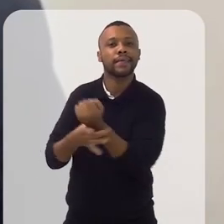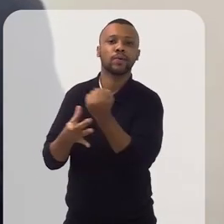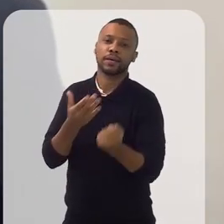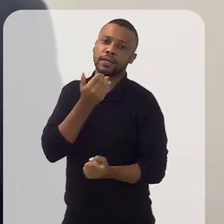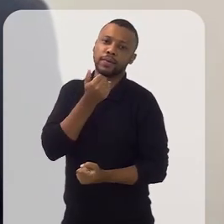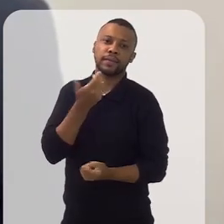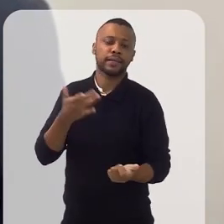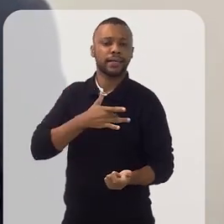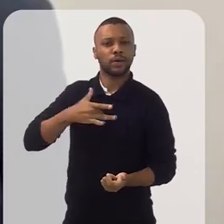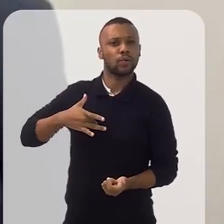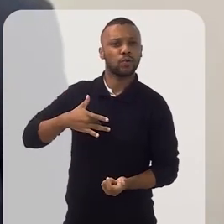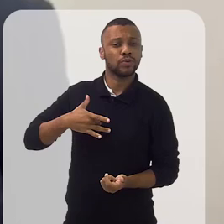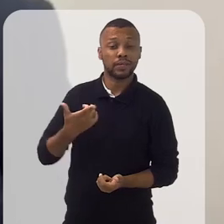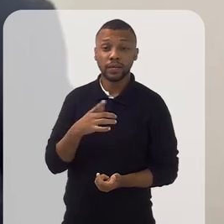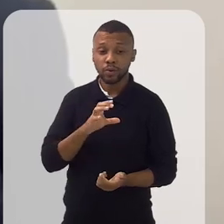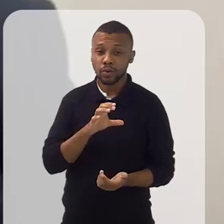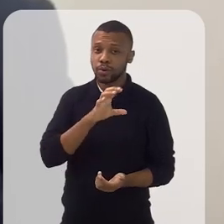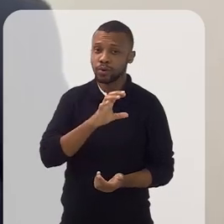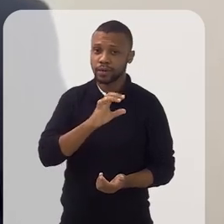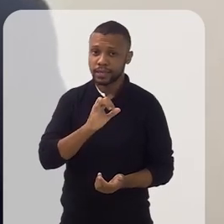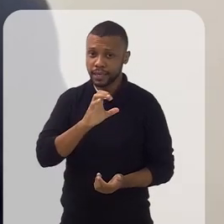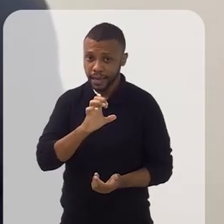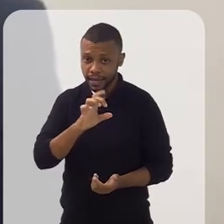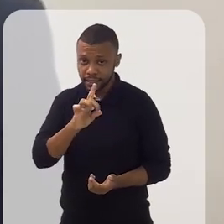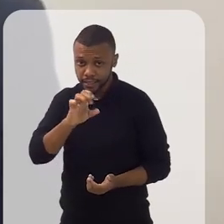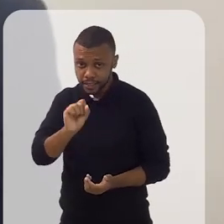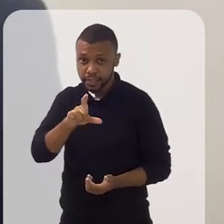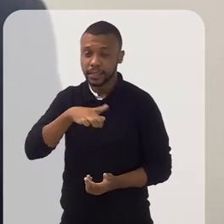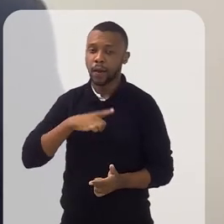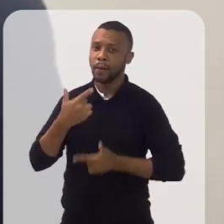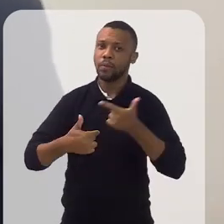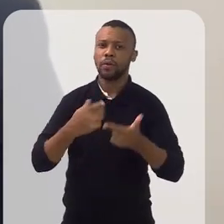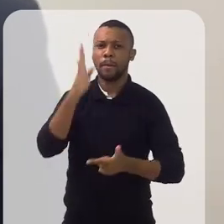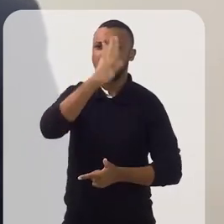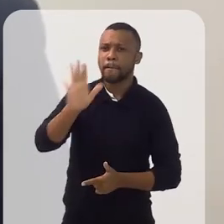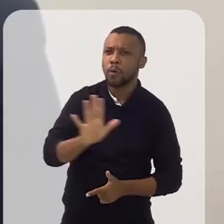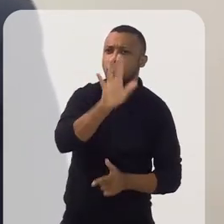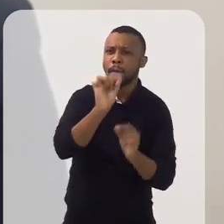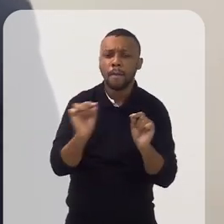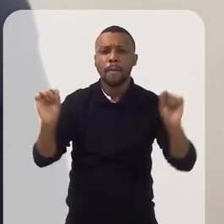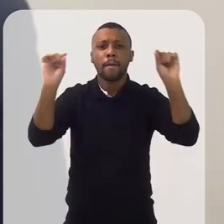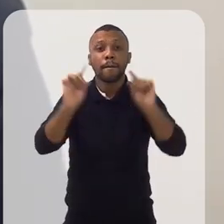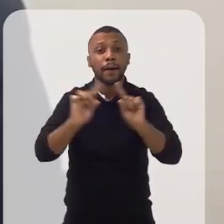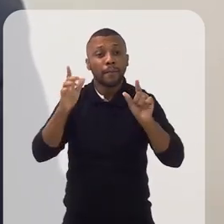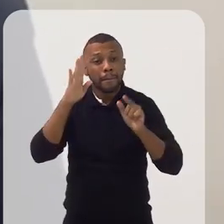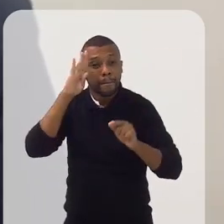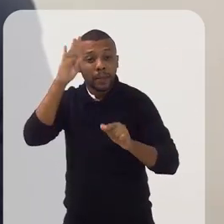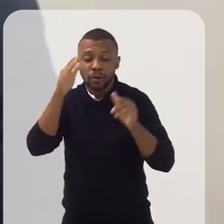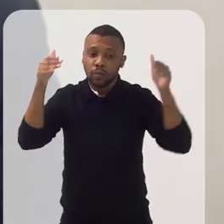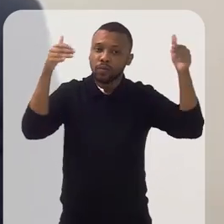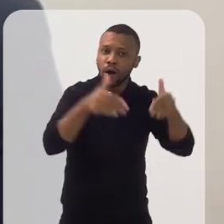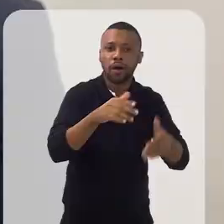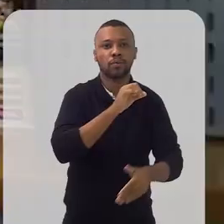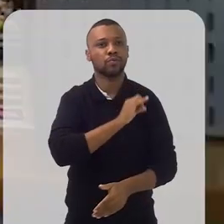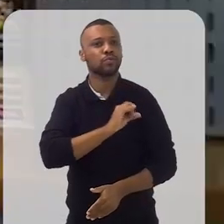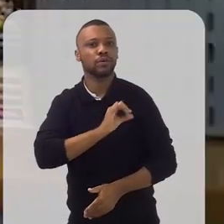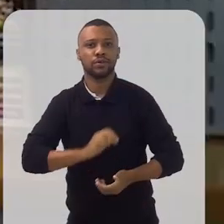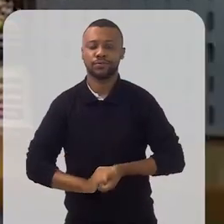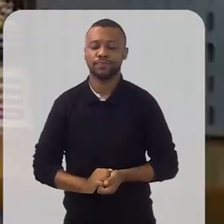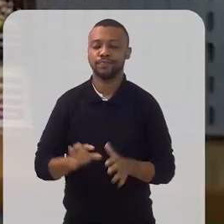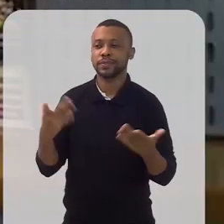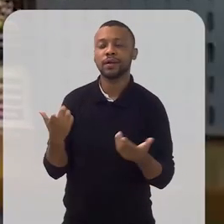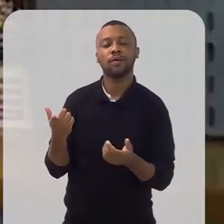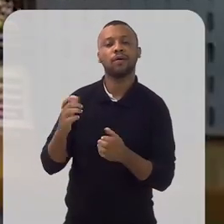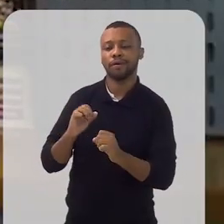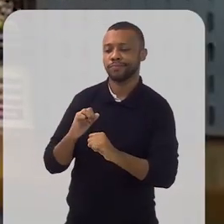foi o início desse projeto, já que o CIEDES tem uma atuação aí no Brasil inteiro, mas com foco muito no Rio de Janeiro. Geisa, eu acho que